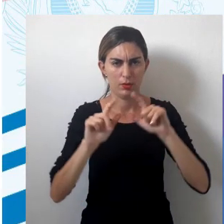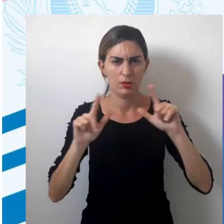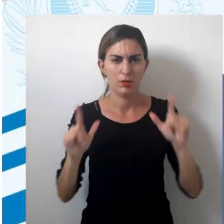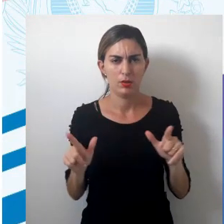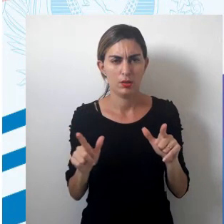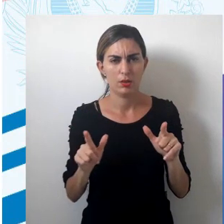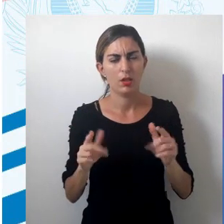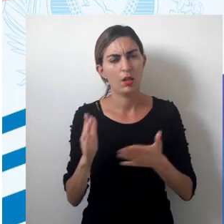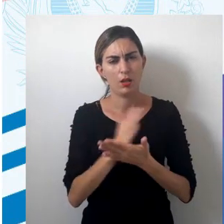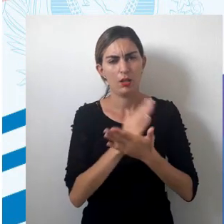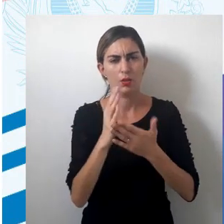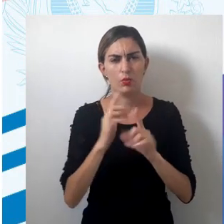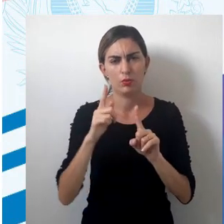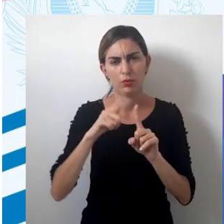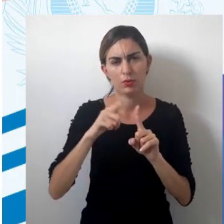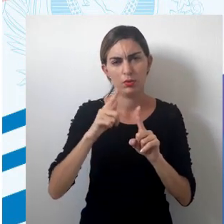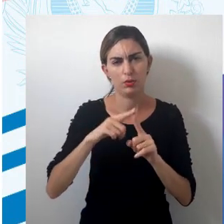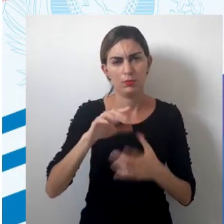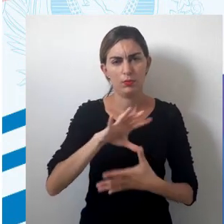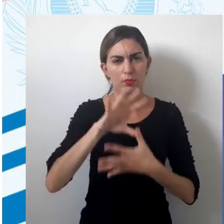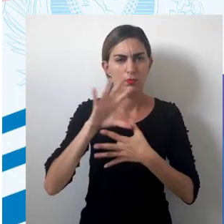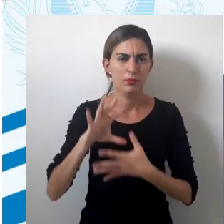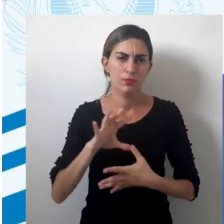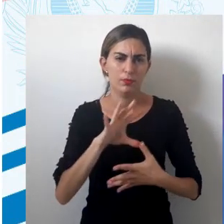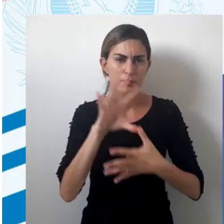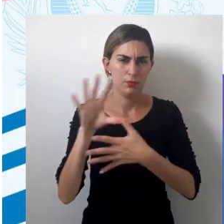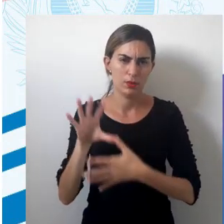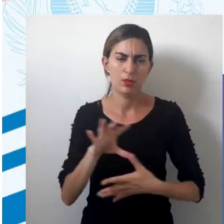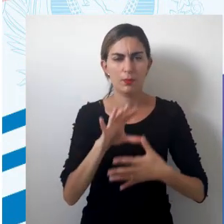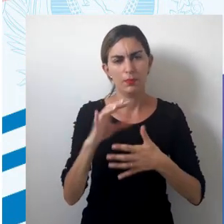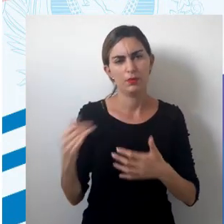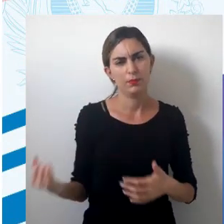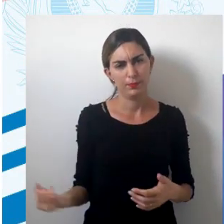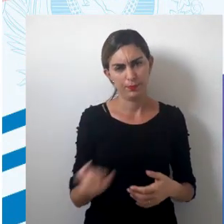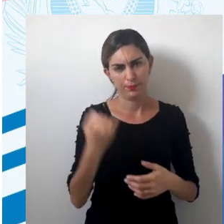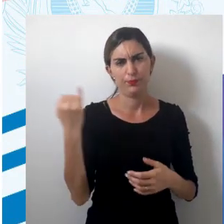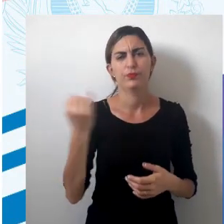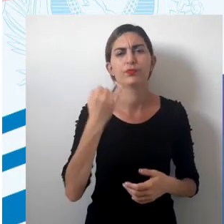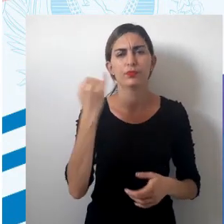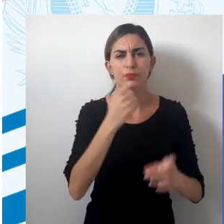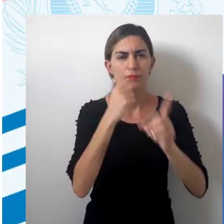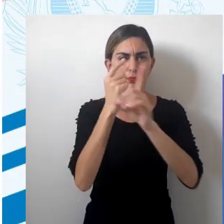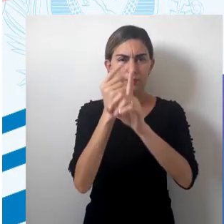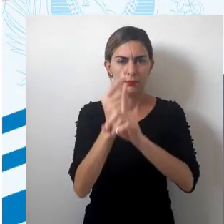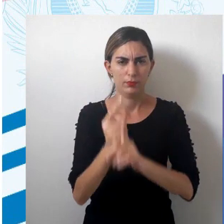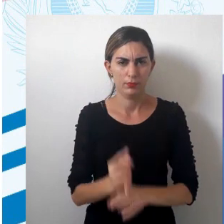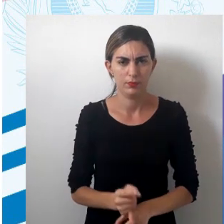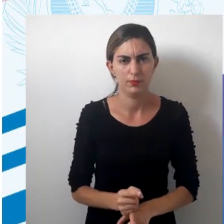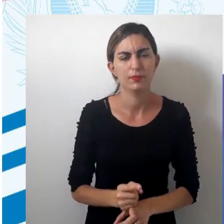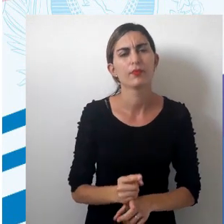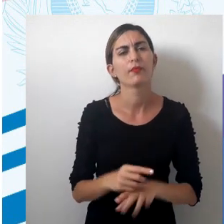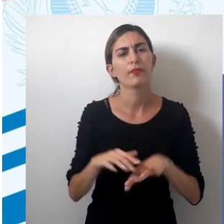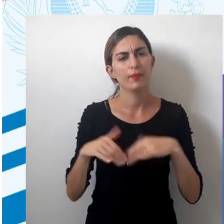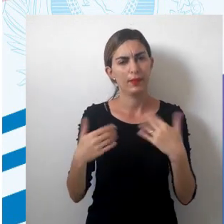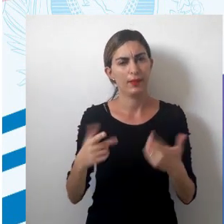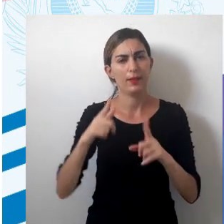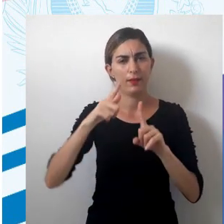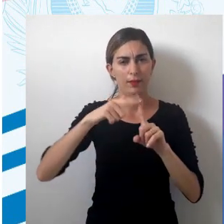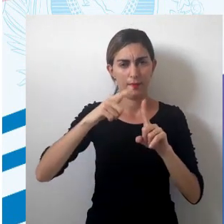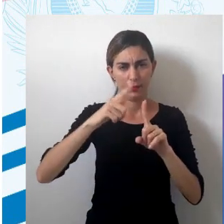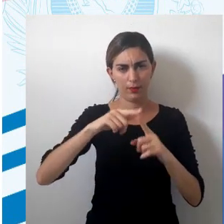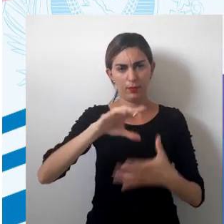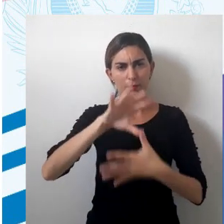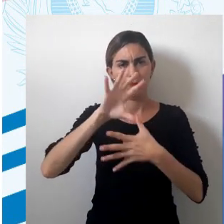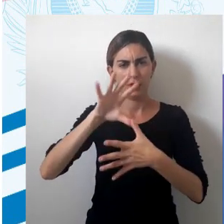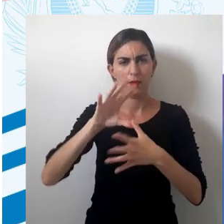alguns tipos de mapas são importantes identificar. Então, tipos de